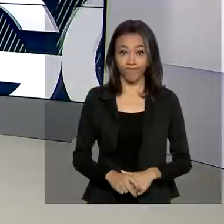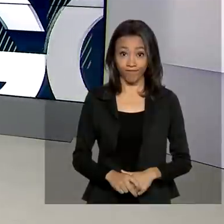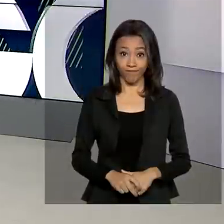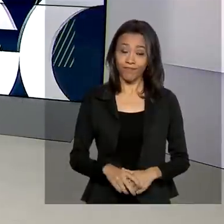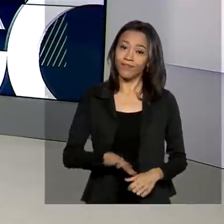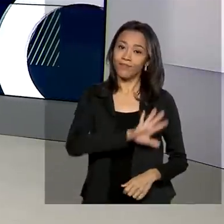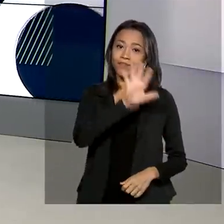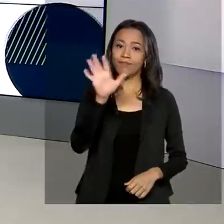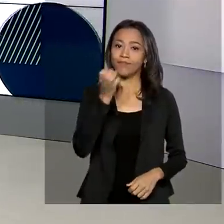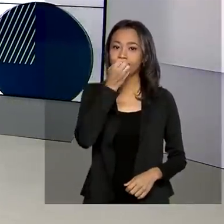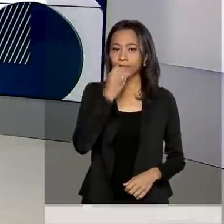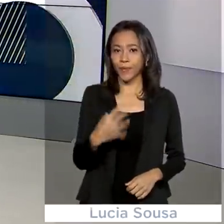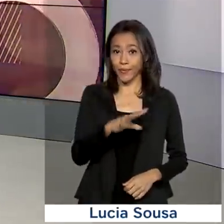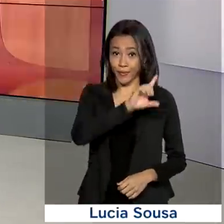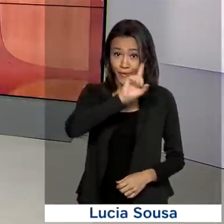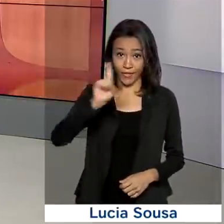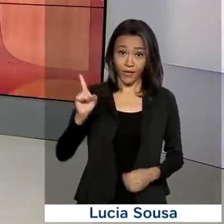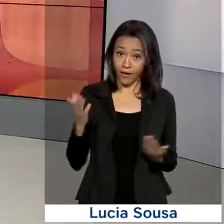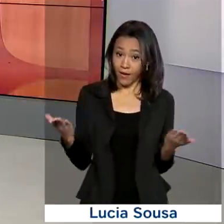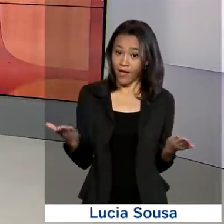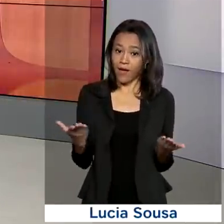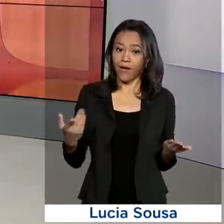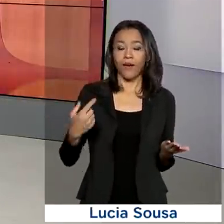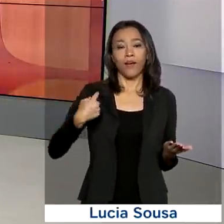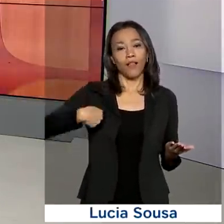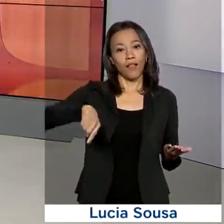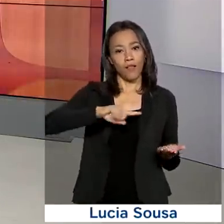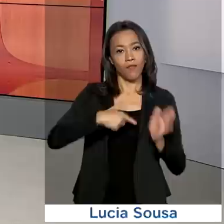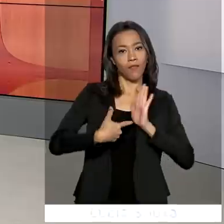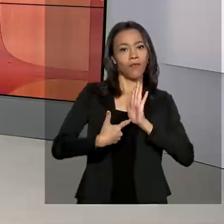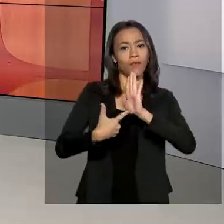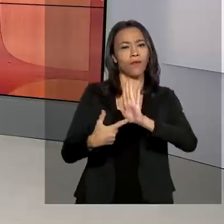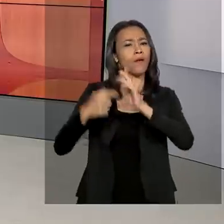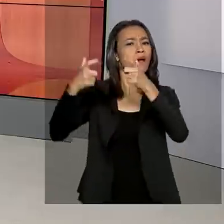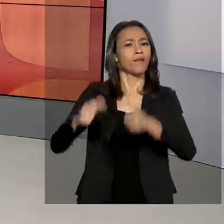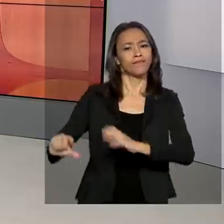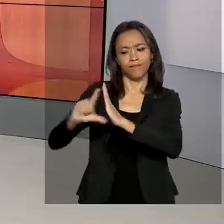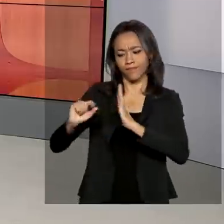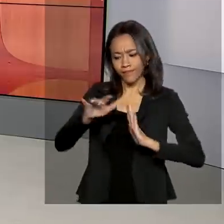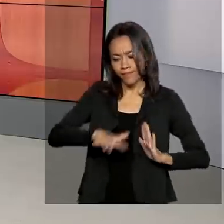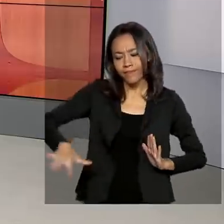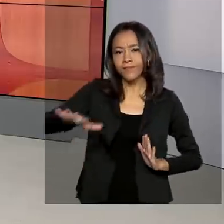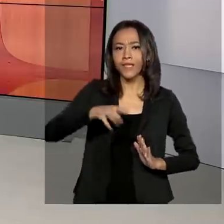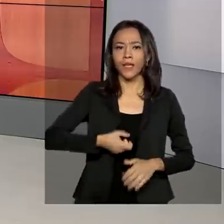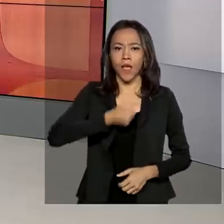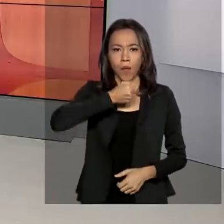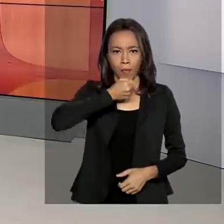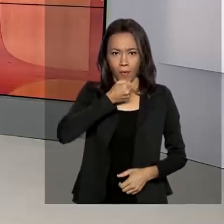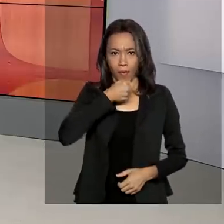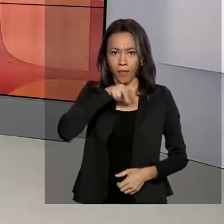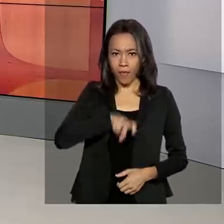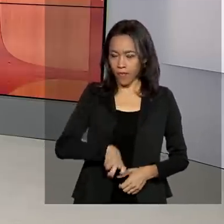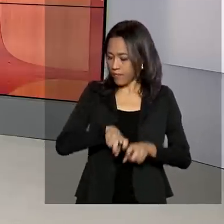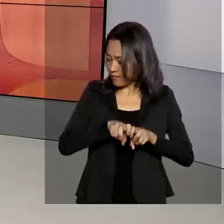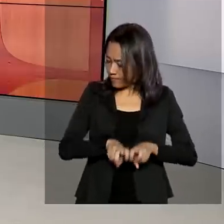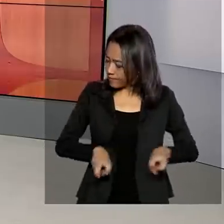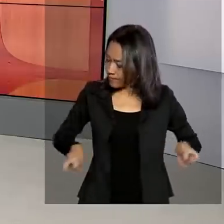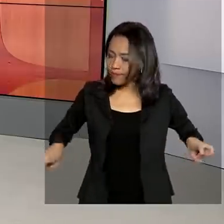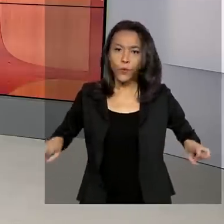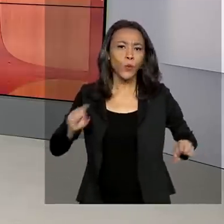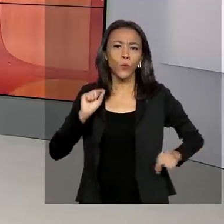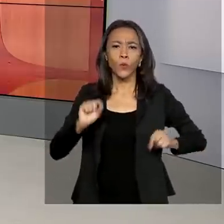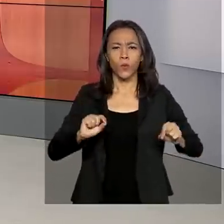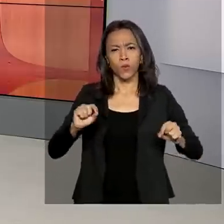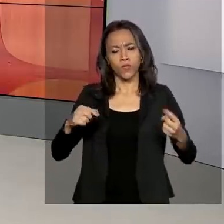Olá, bom dia. partir de agora passamos a transmitir ao vivo do Palácio do Planalto, coletiva de imprensa do Ministério da Ciência e Tecnologia sobre ações de